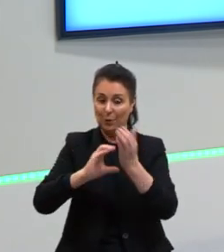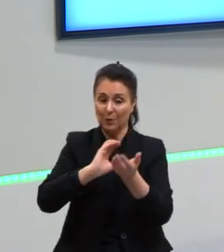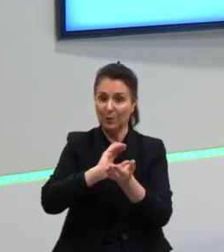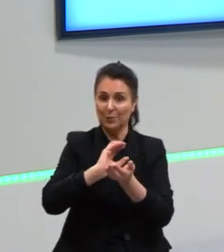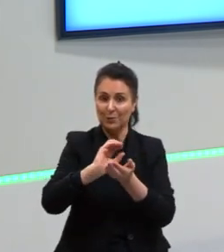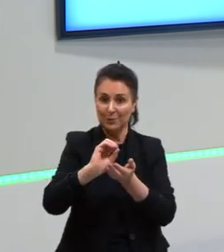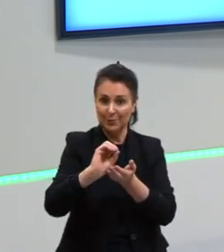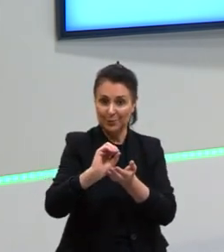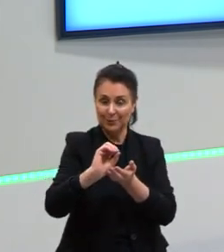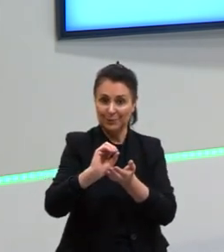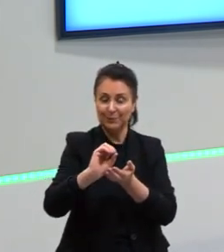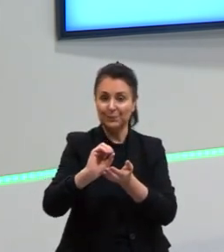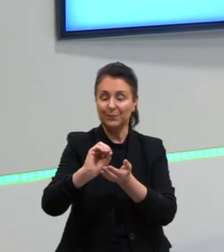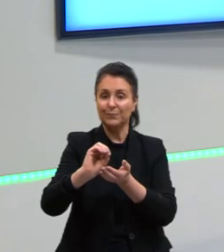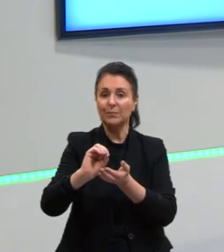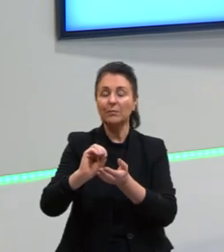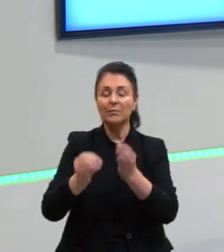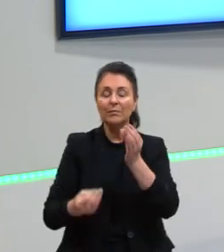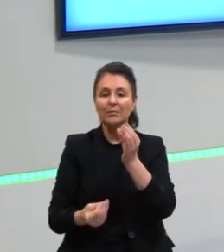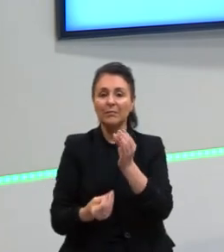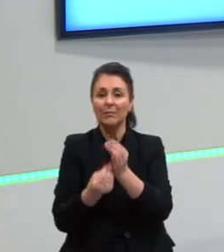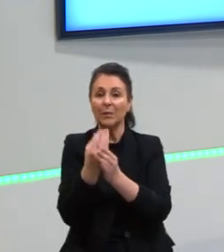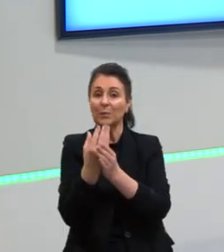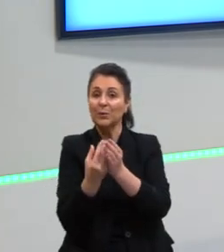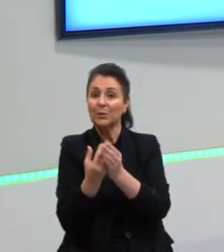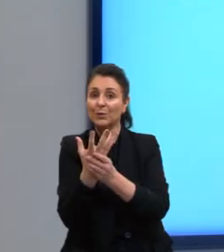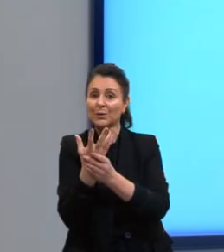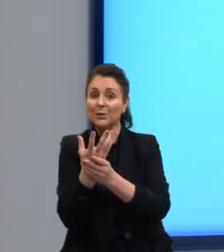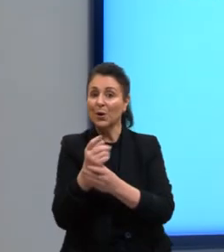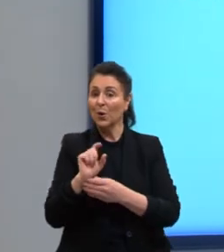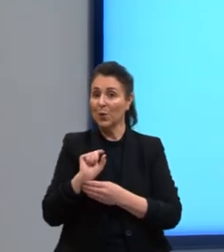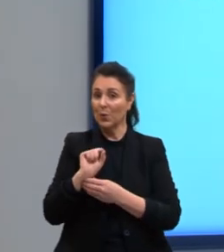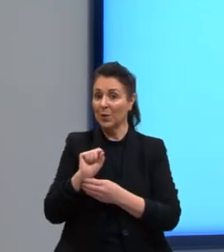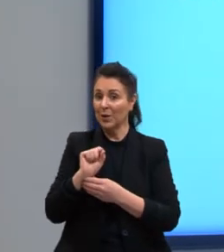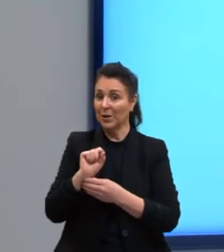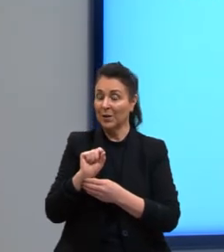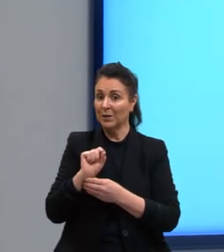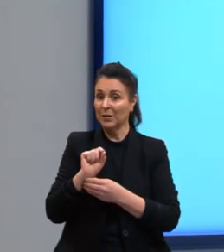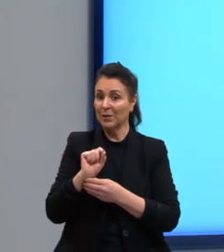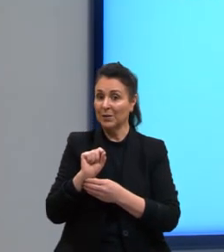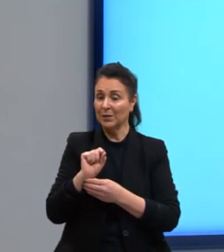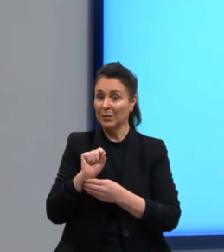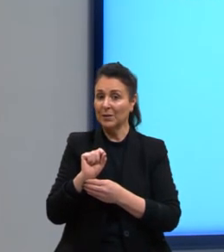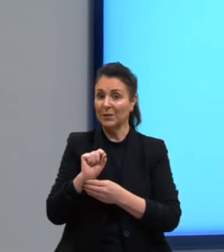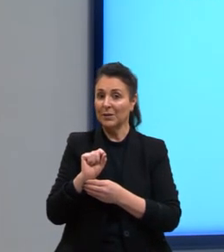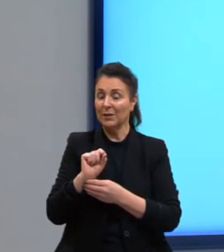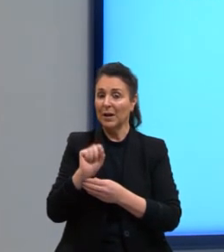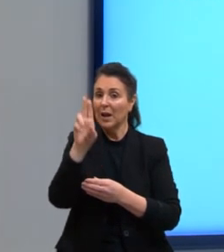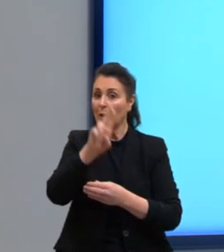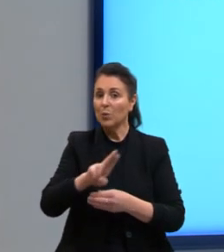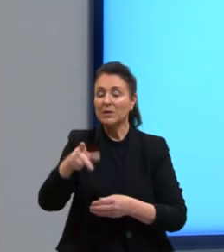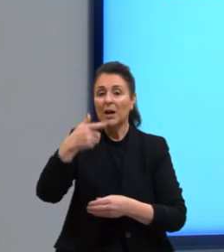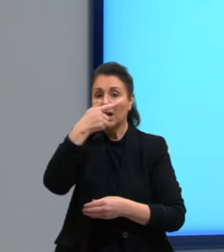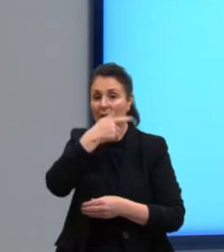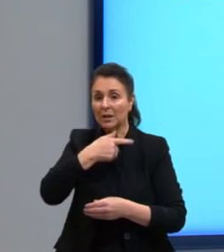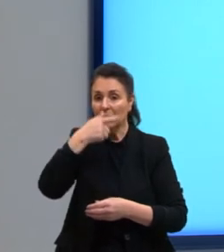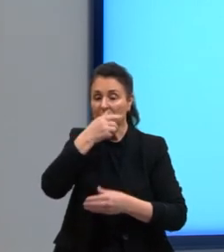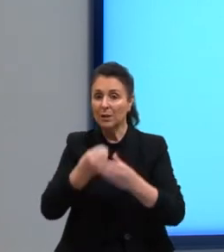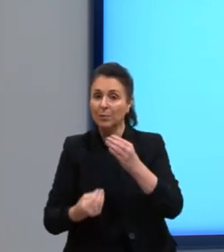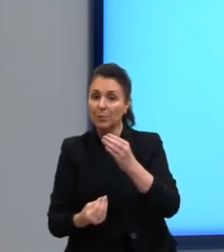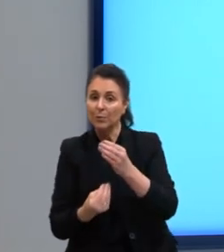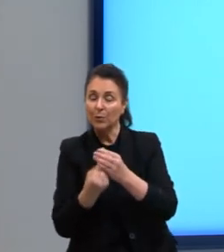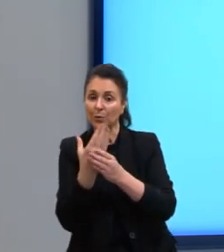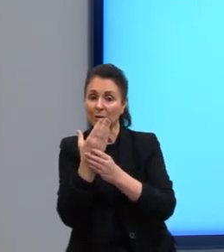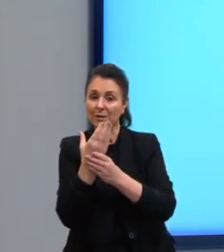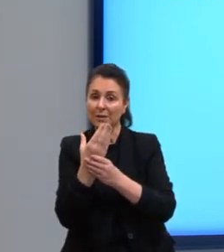glicose para produzir, então, para pegar, a glicose, desculpa, vai ser produzida, então, de